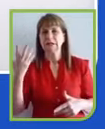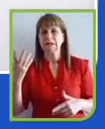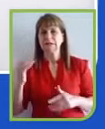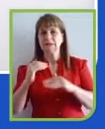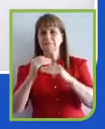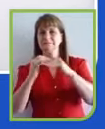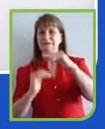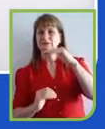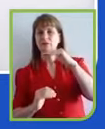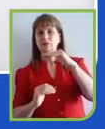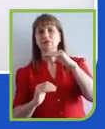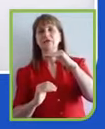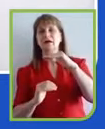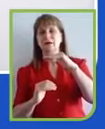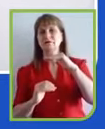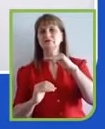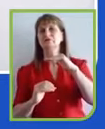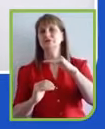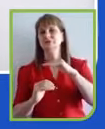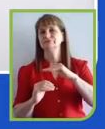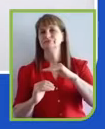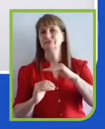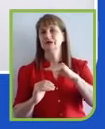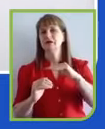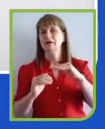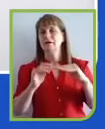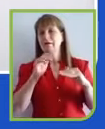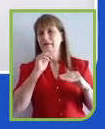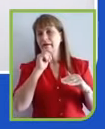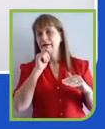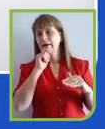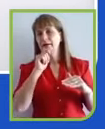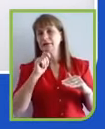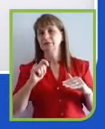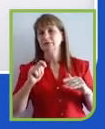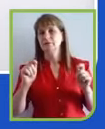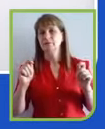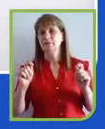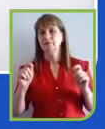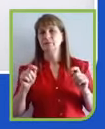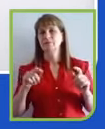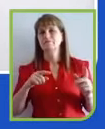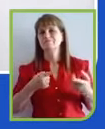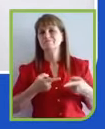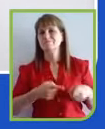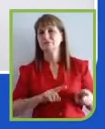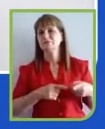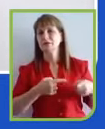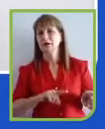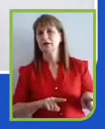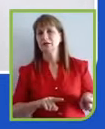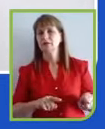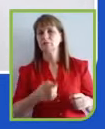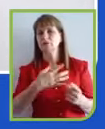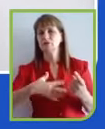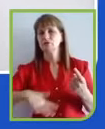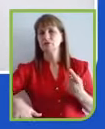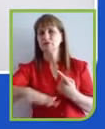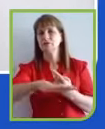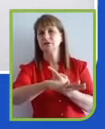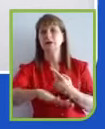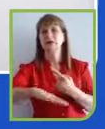realmente provocada por uma sociedade de baixo nível educacional, e que isso daí deve ser uma prioridade.